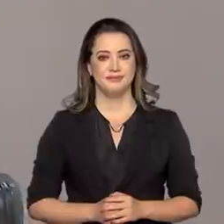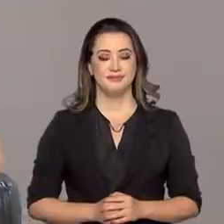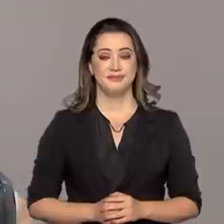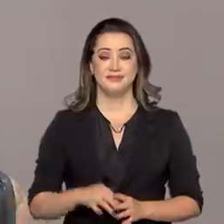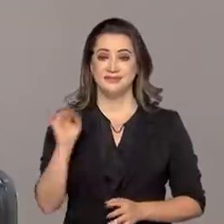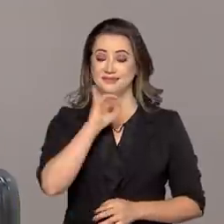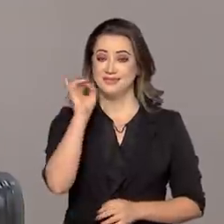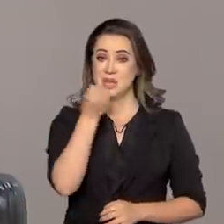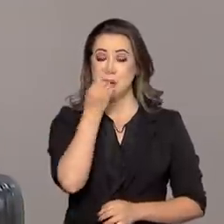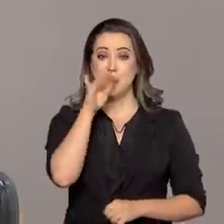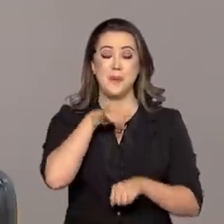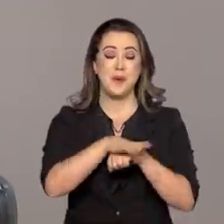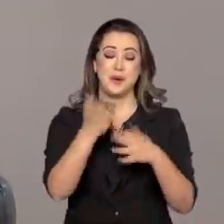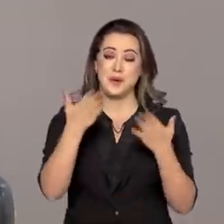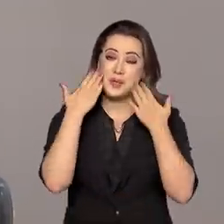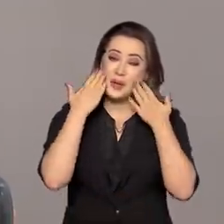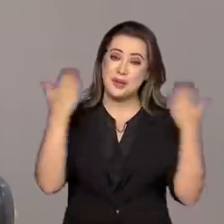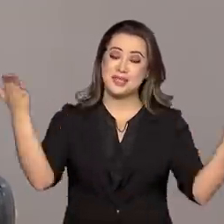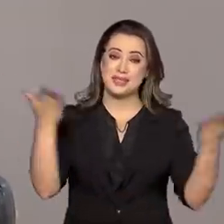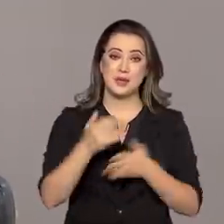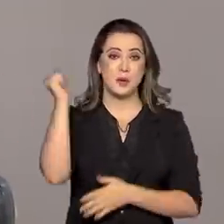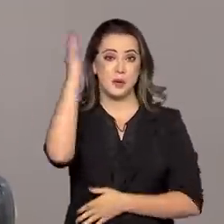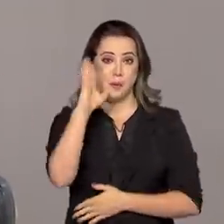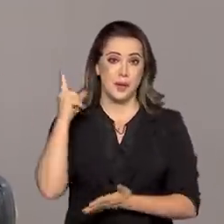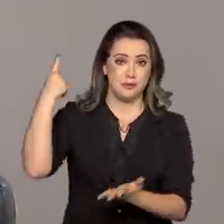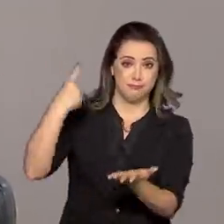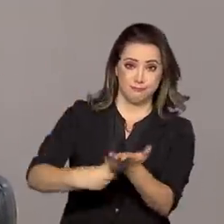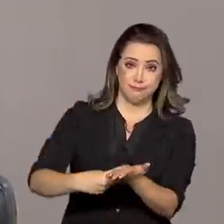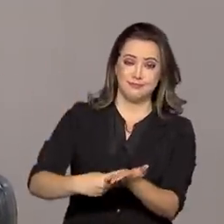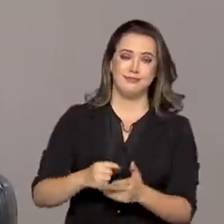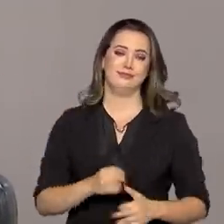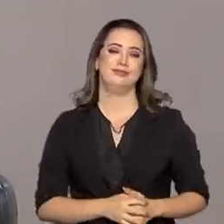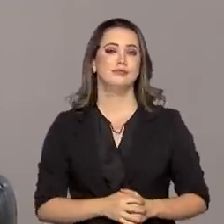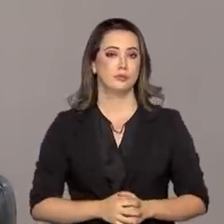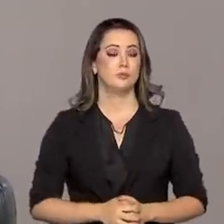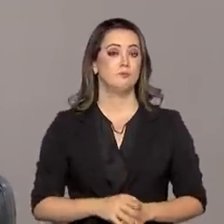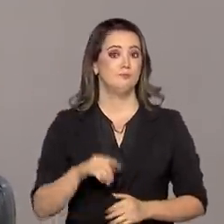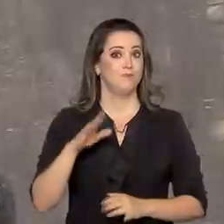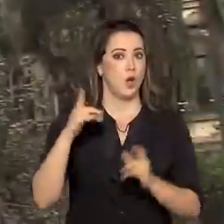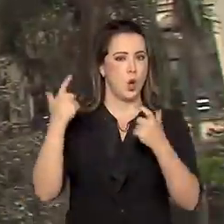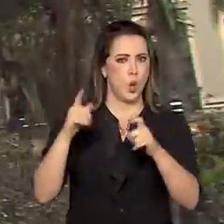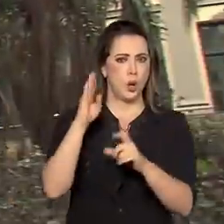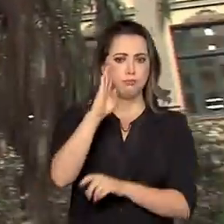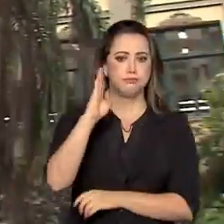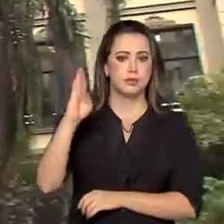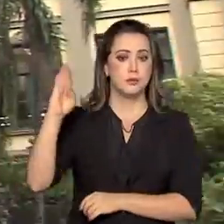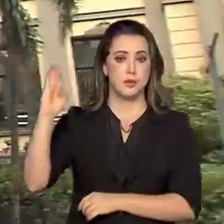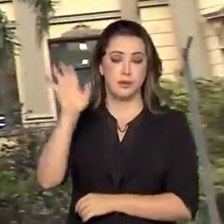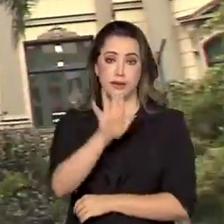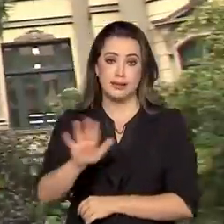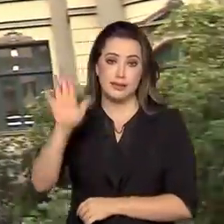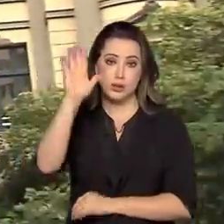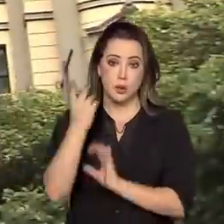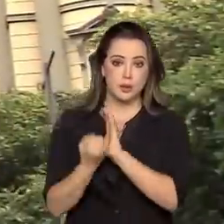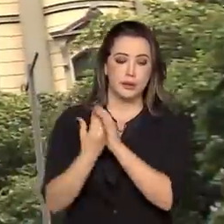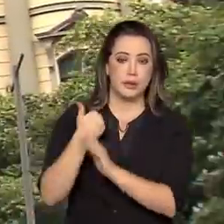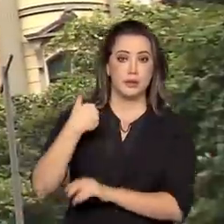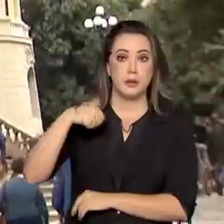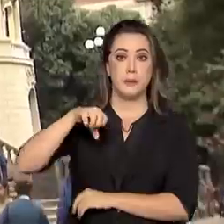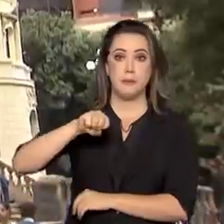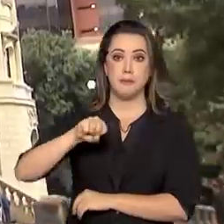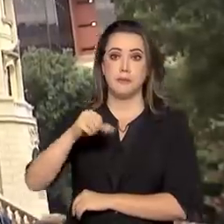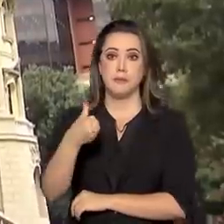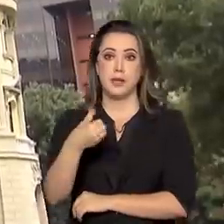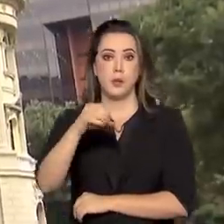Olá, boa noite, estamos no ar com o Brasil em Pauta. A Biblioteca Nacional foi fundada em 1810,